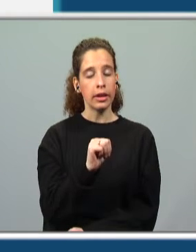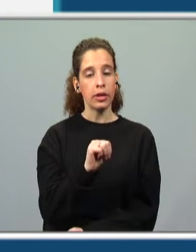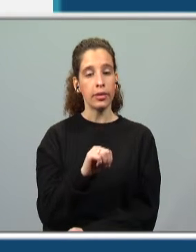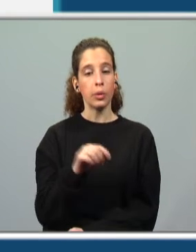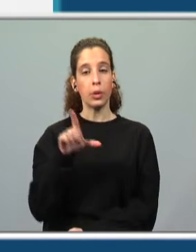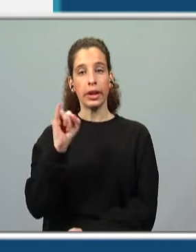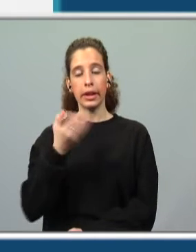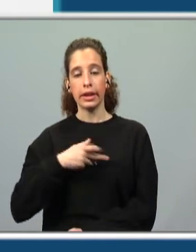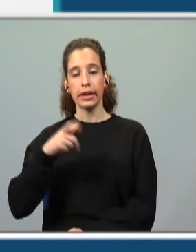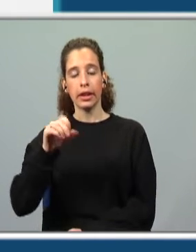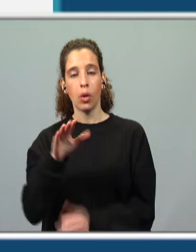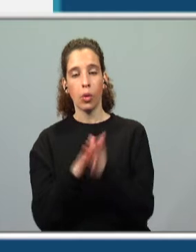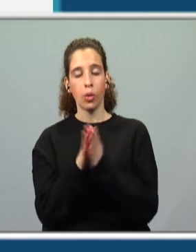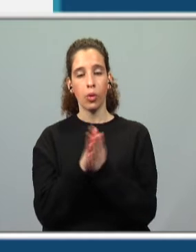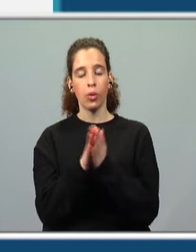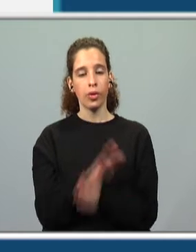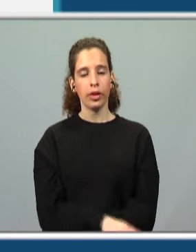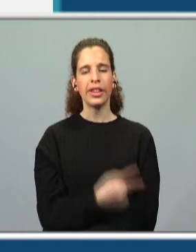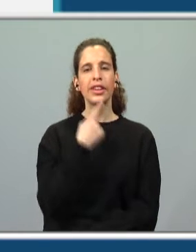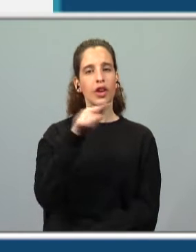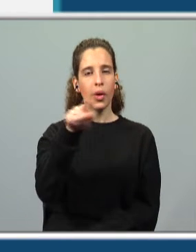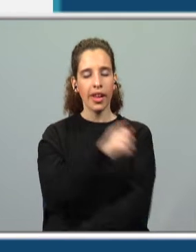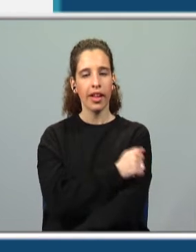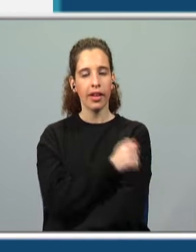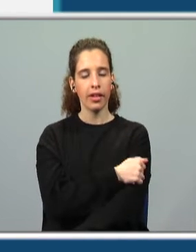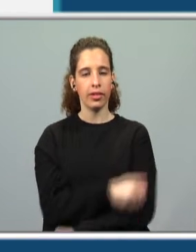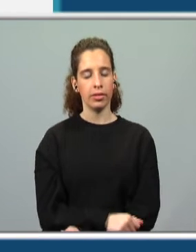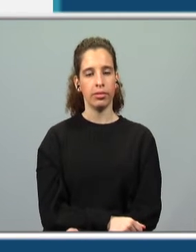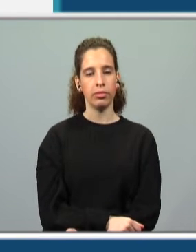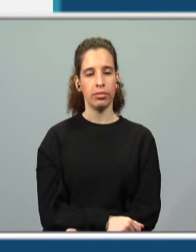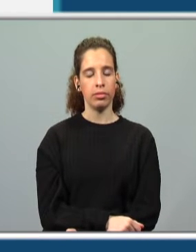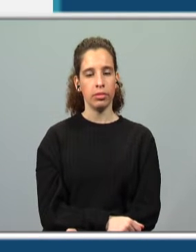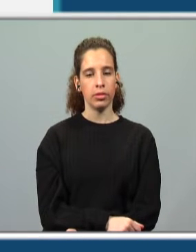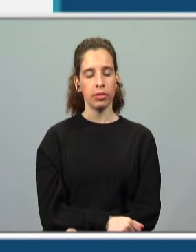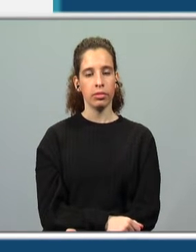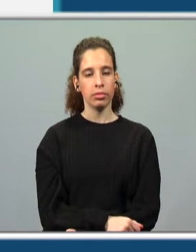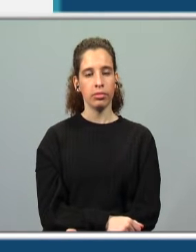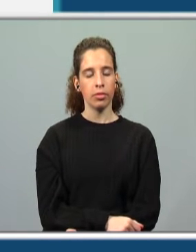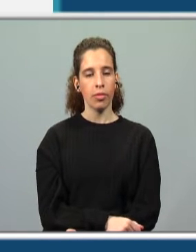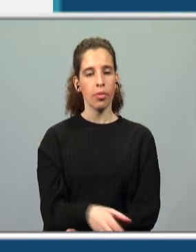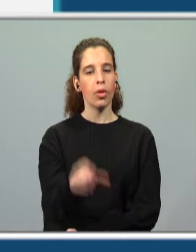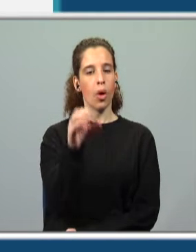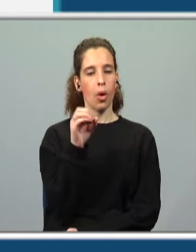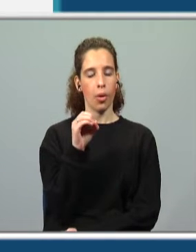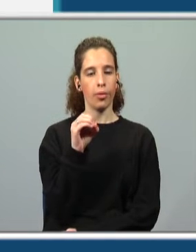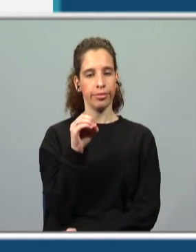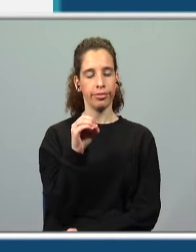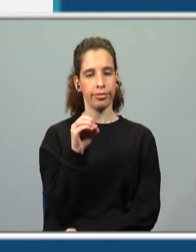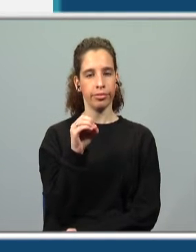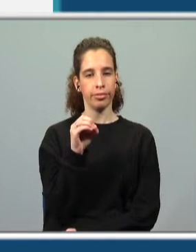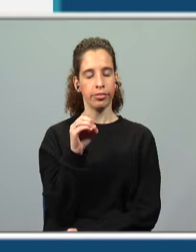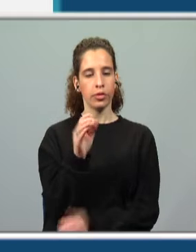iríamos o quê? Utilizar... Digam aí vocês de casa. O... Iamos utilizar o O.